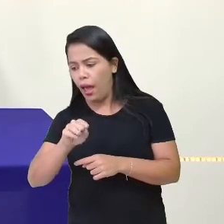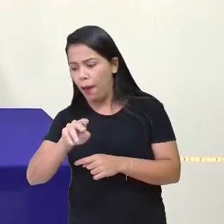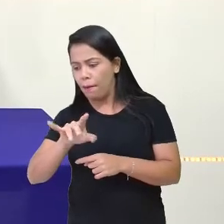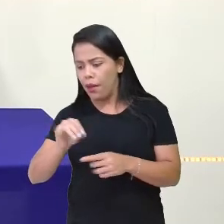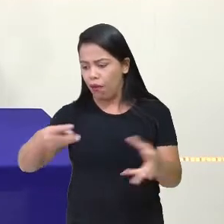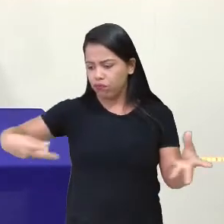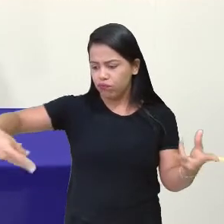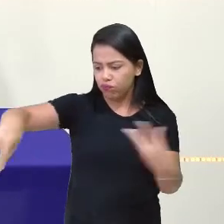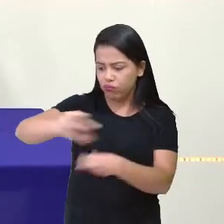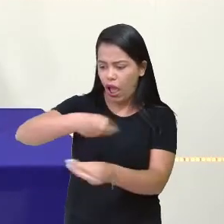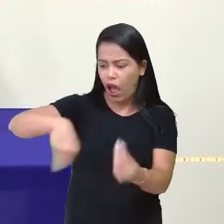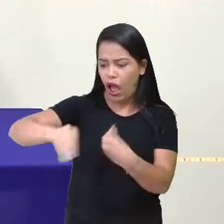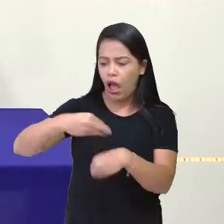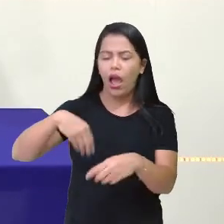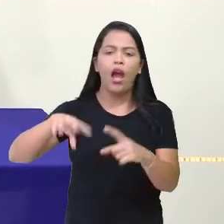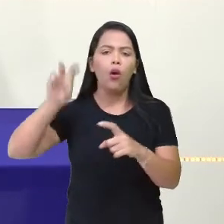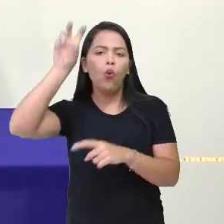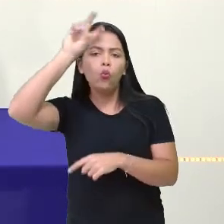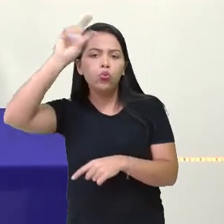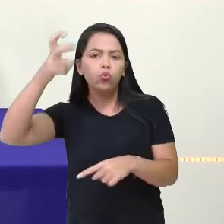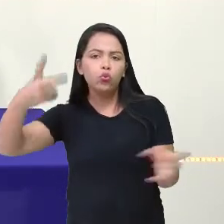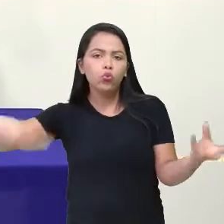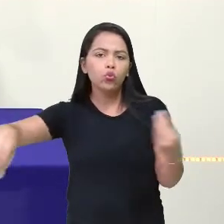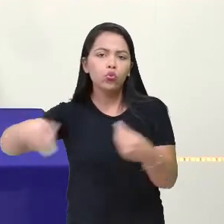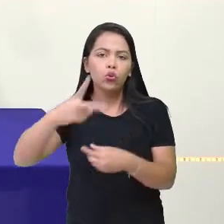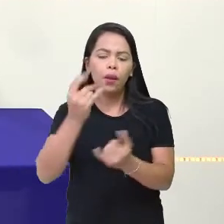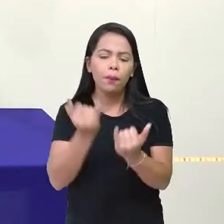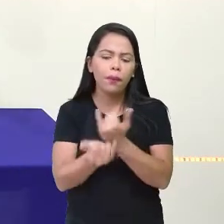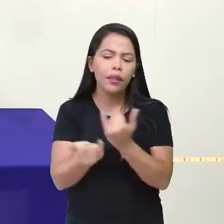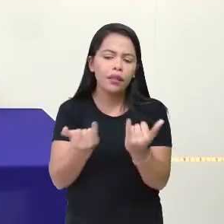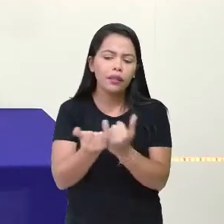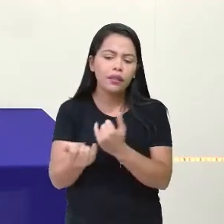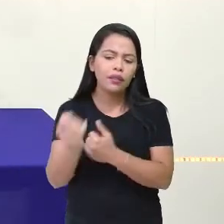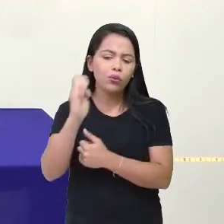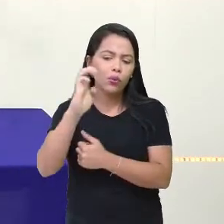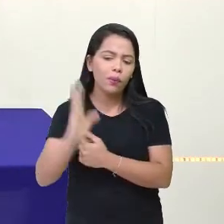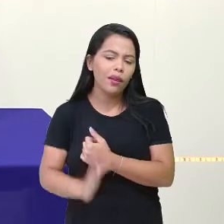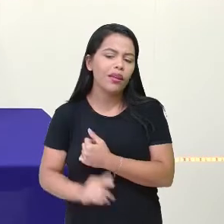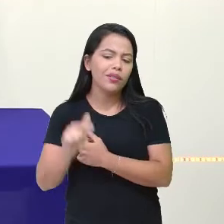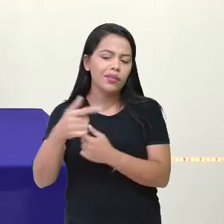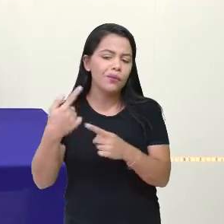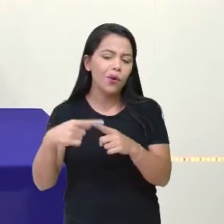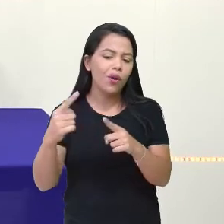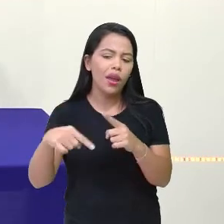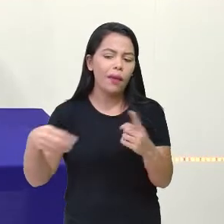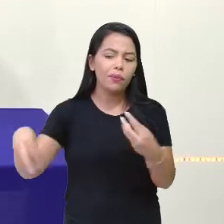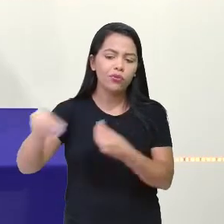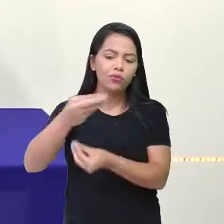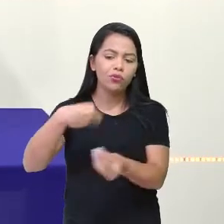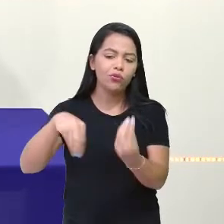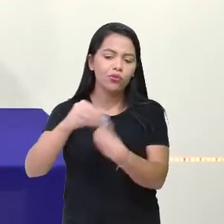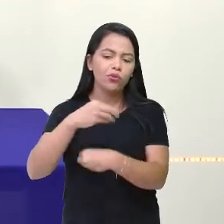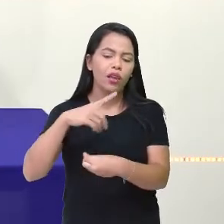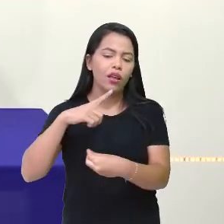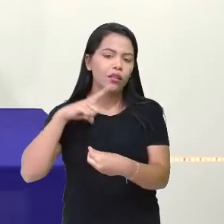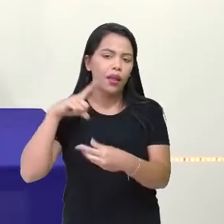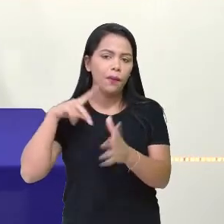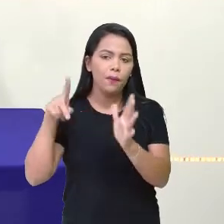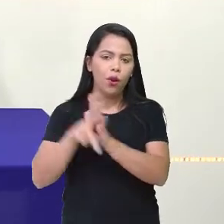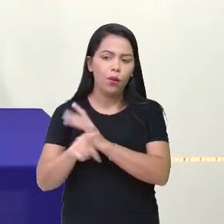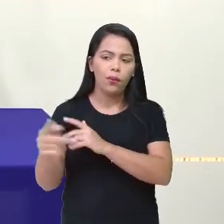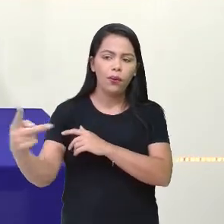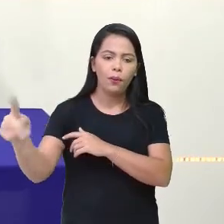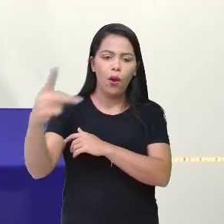coisa assim, é bem parecido com o Brasil nesse sentido, porque é misturado, né? Tem origem de vários povos.